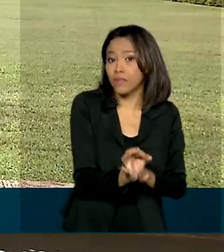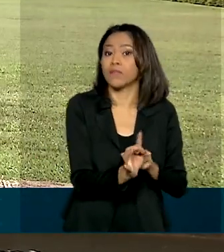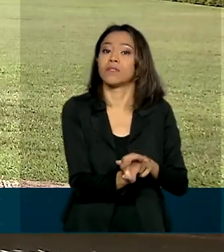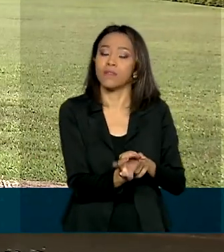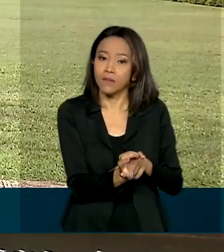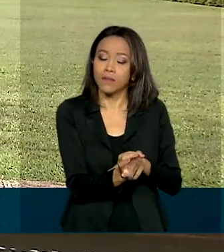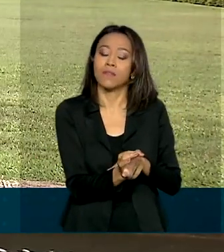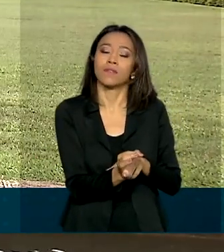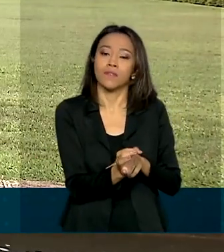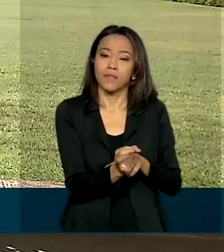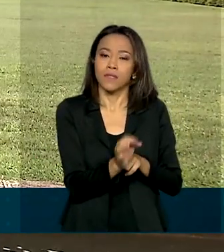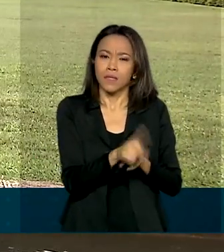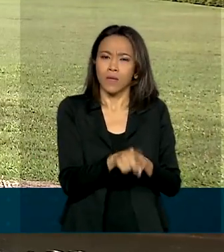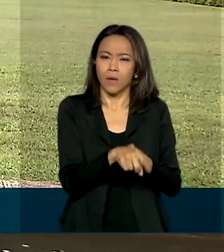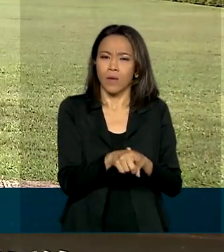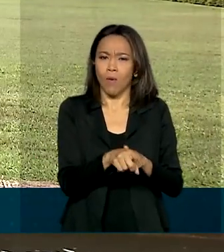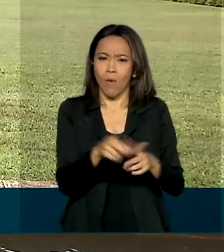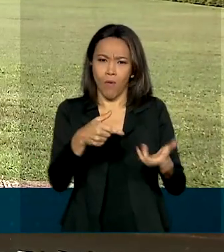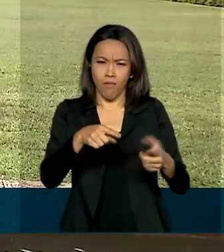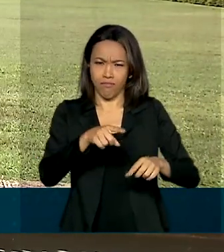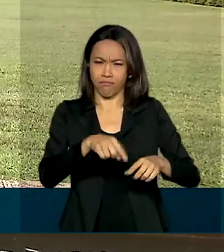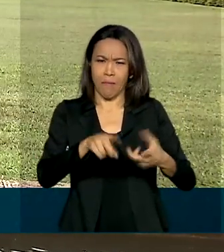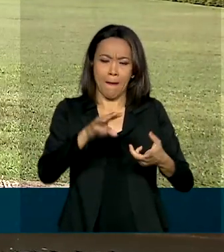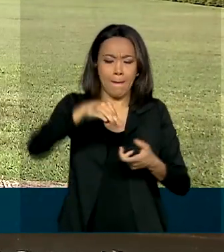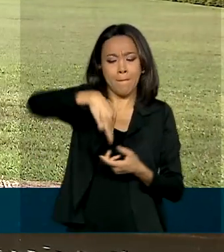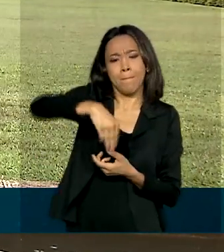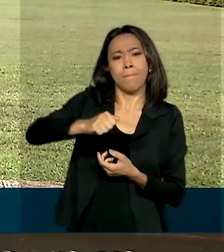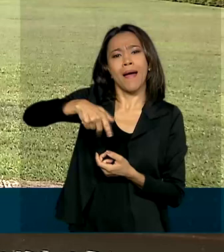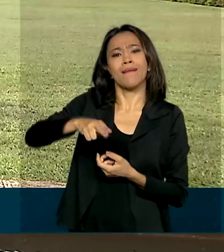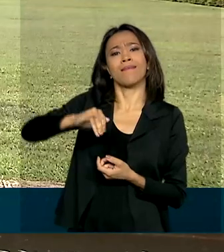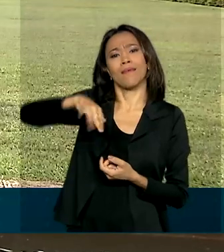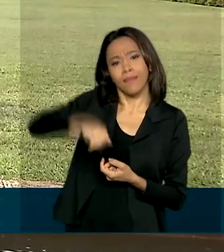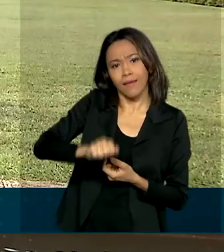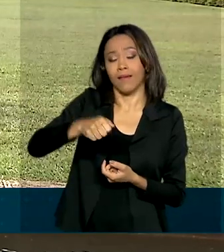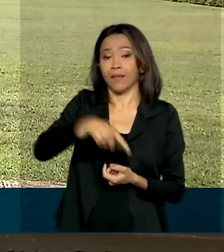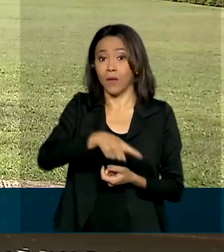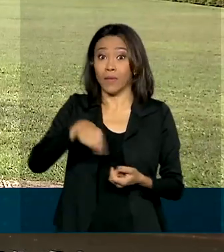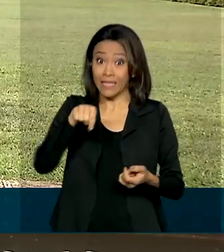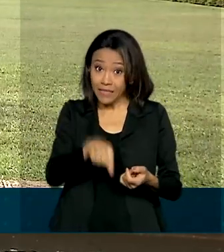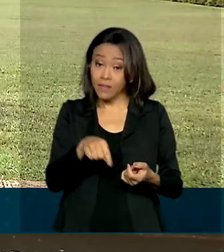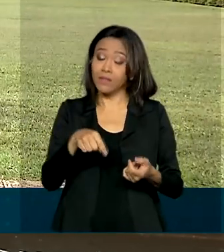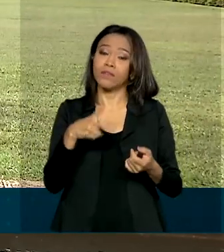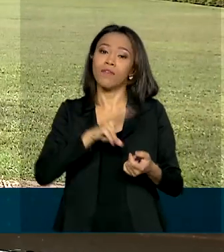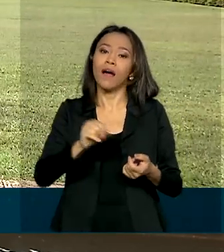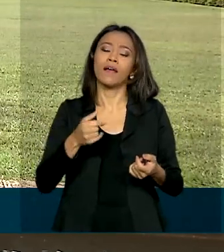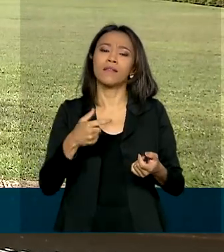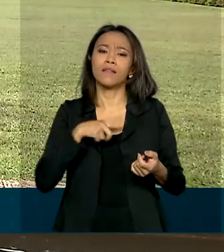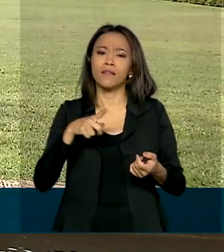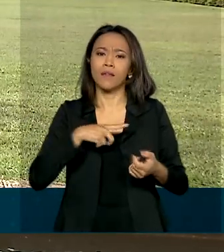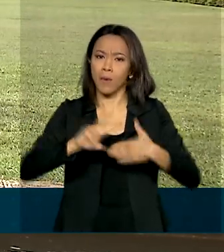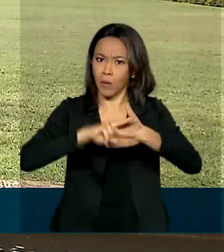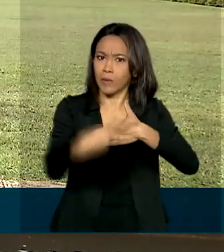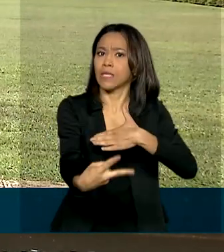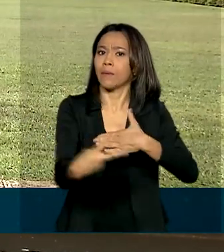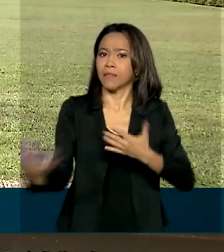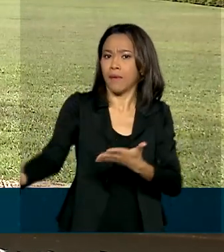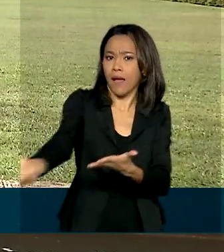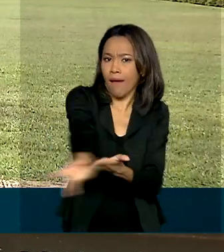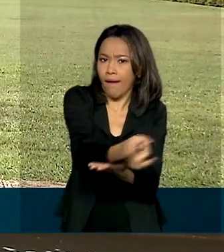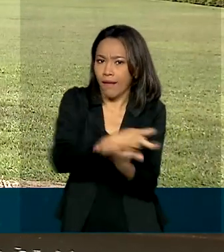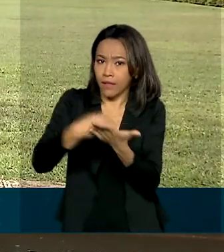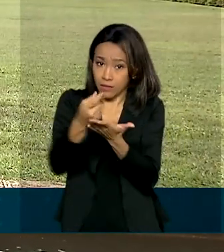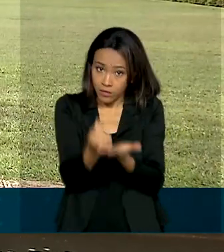incorporada, portáteis ou não. De acordo com o Planalto, o impacto na arrecadação dessa medida deve ser de R$ 2